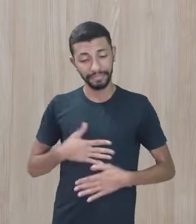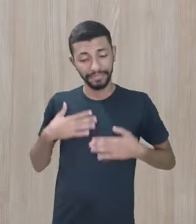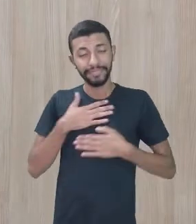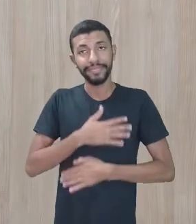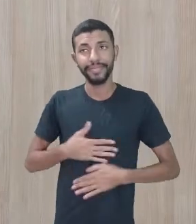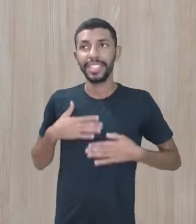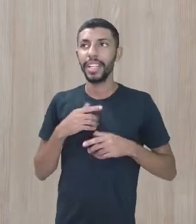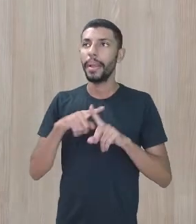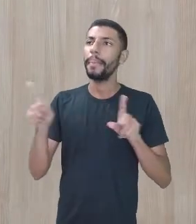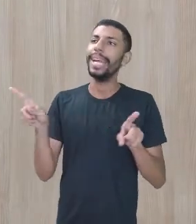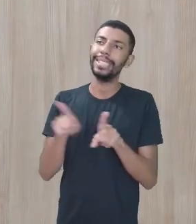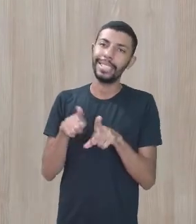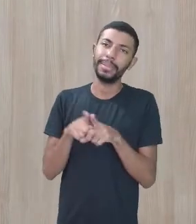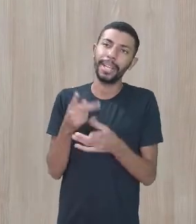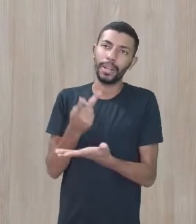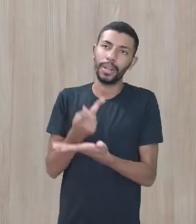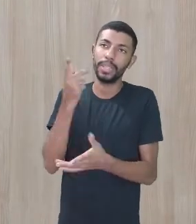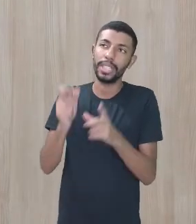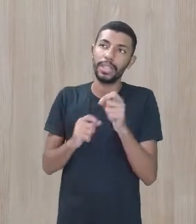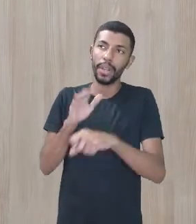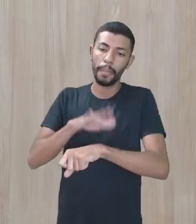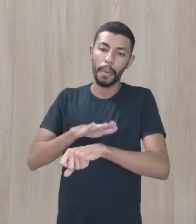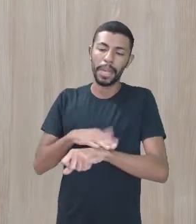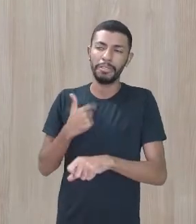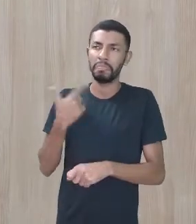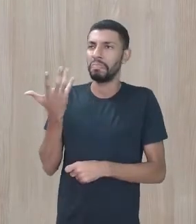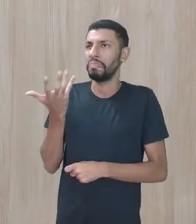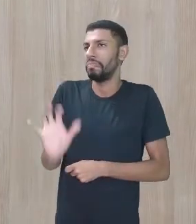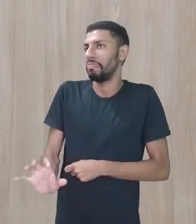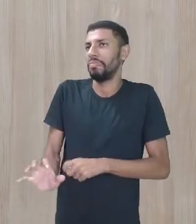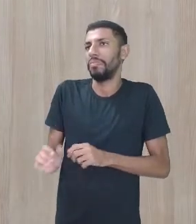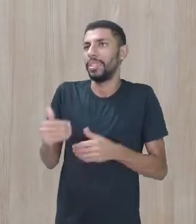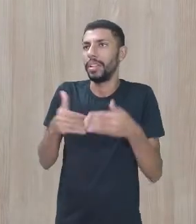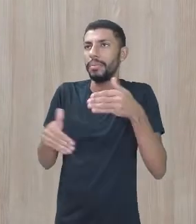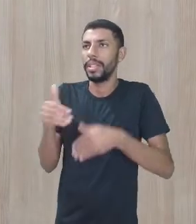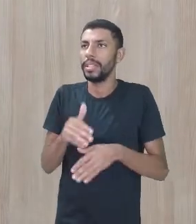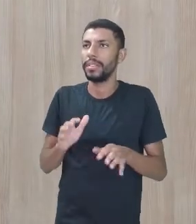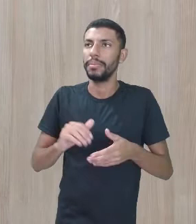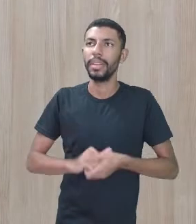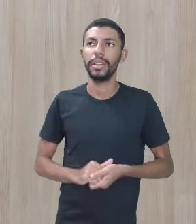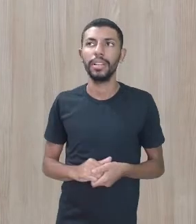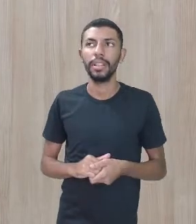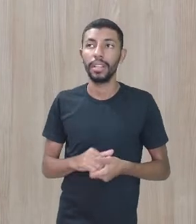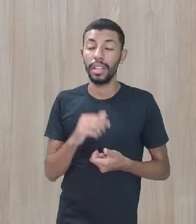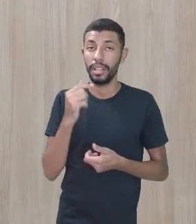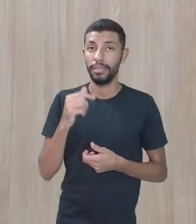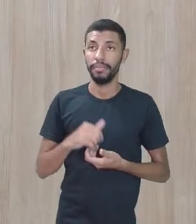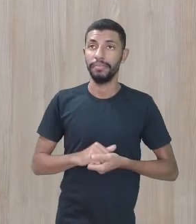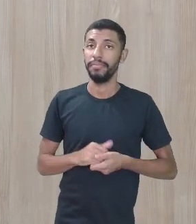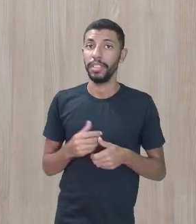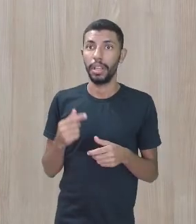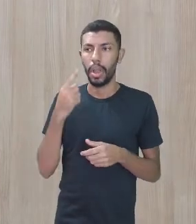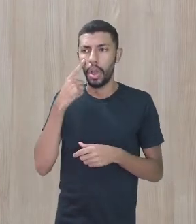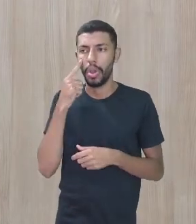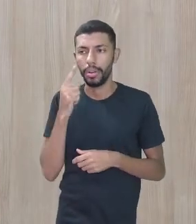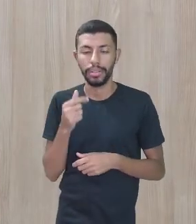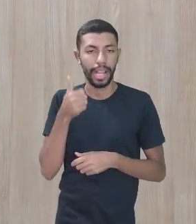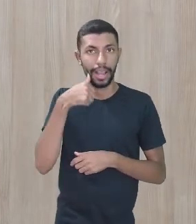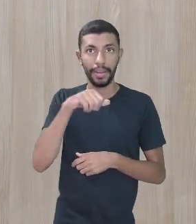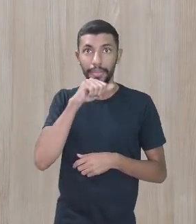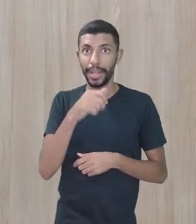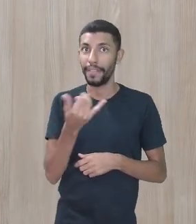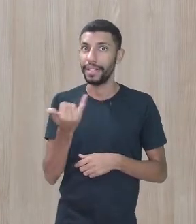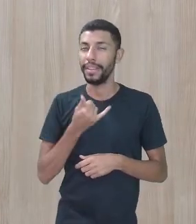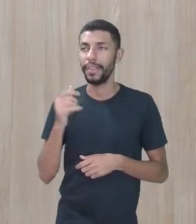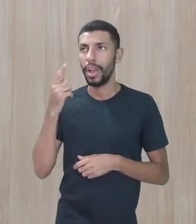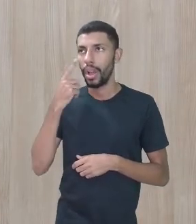também tem um momento que ele chegava e não queria participar. E a mãe dizia assim, ah, ele hoje nem queria vir para a escola, porque ontem foi dormir